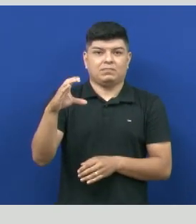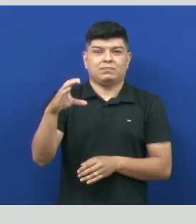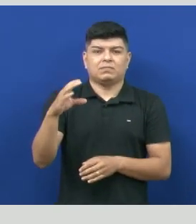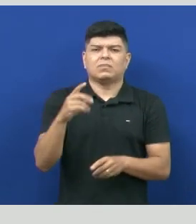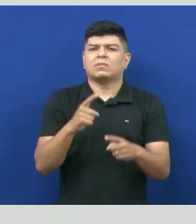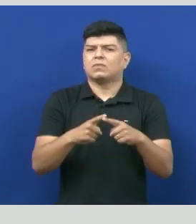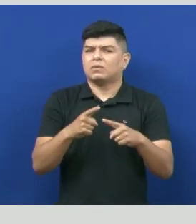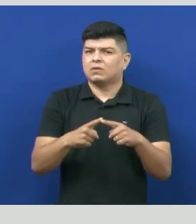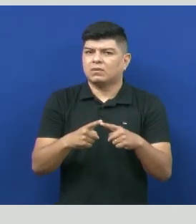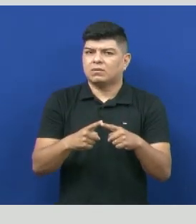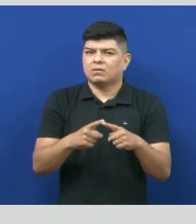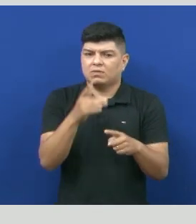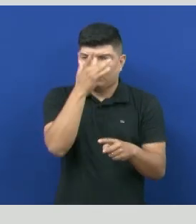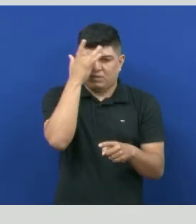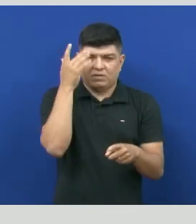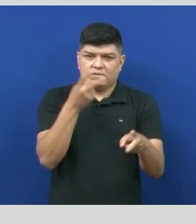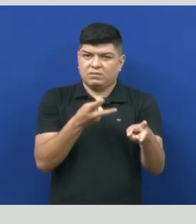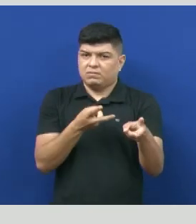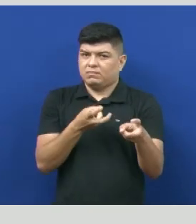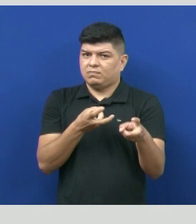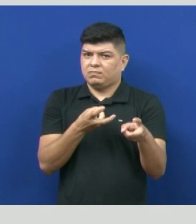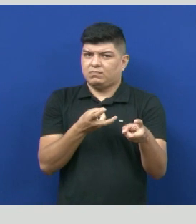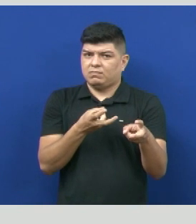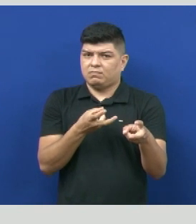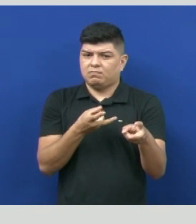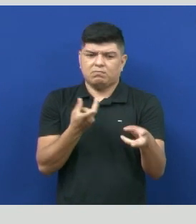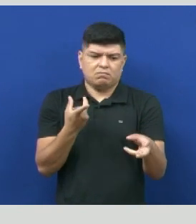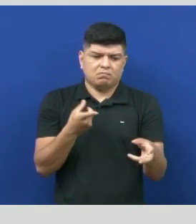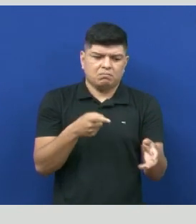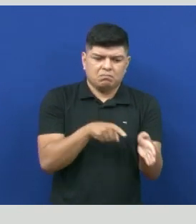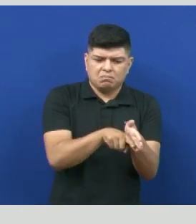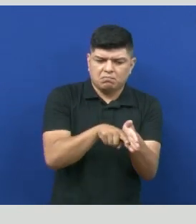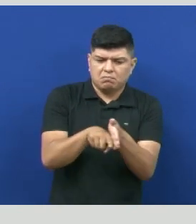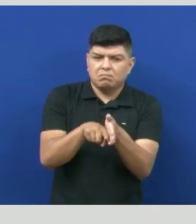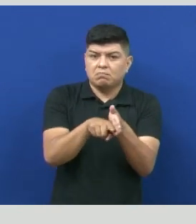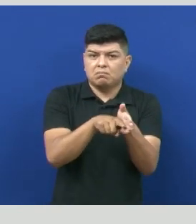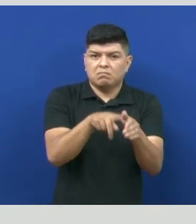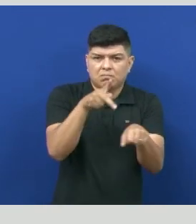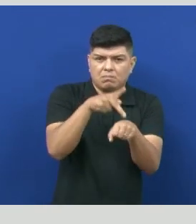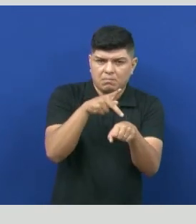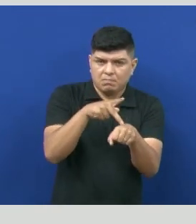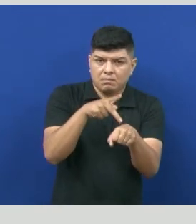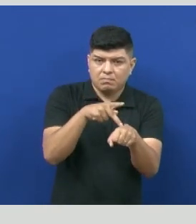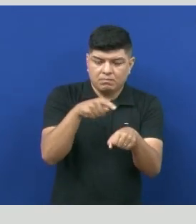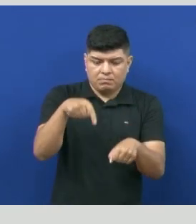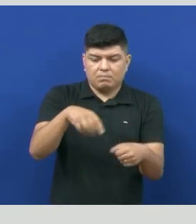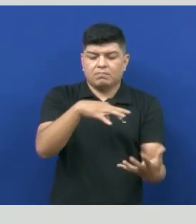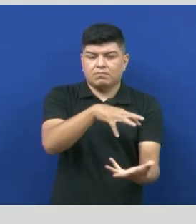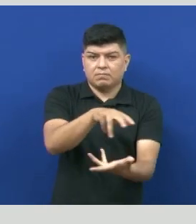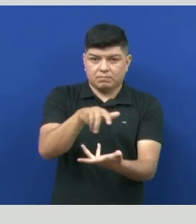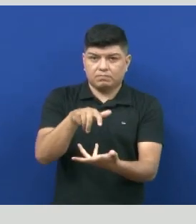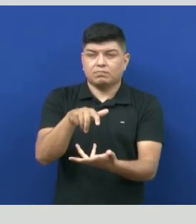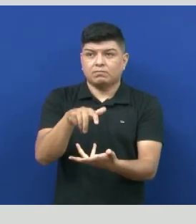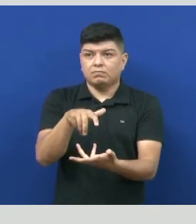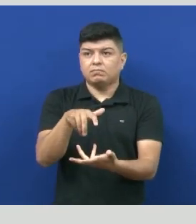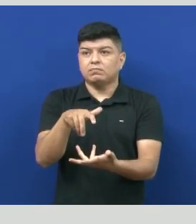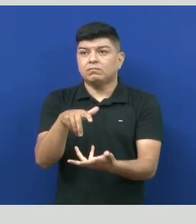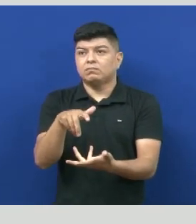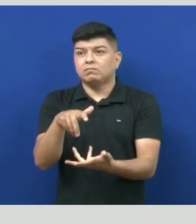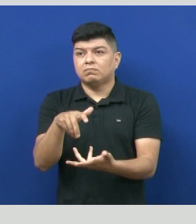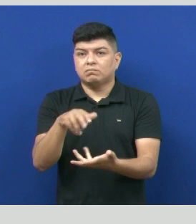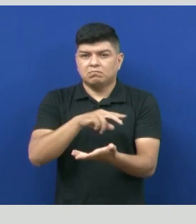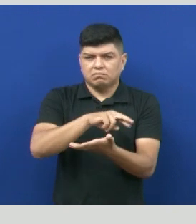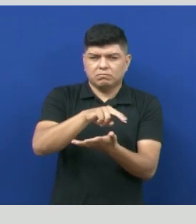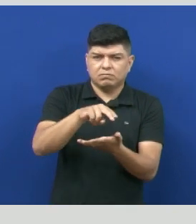A galera percebeu, fez coletas em meteoritos aqui na Terra, de